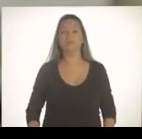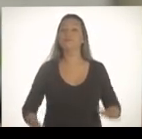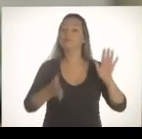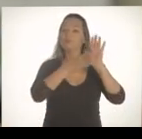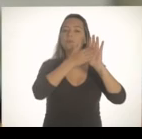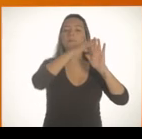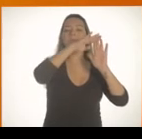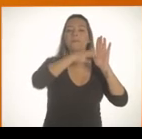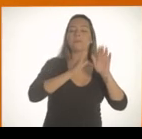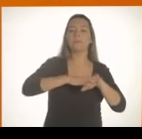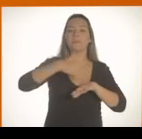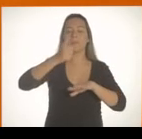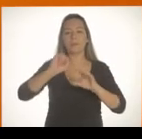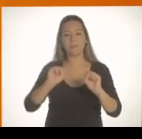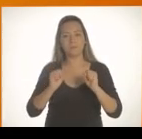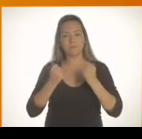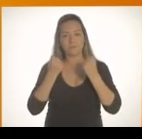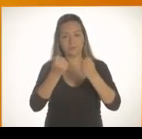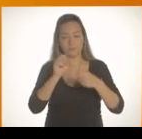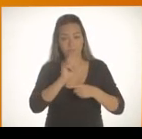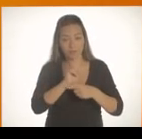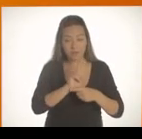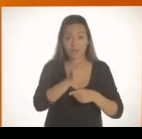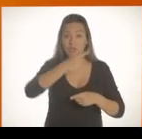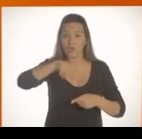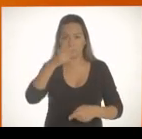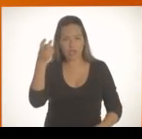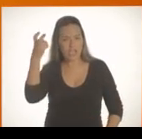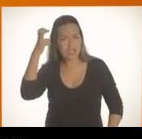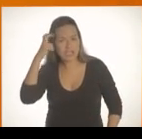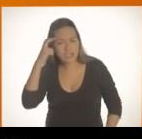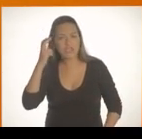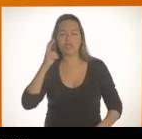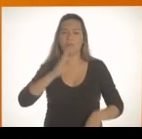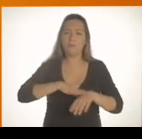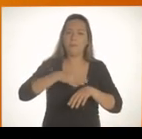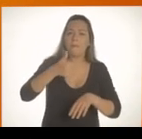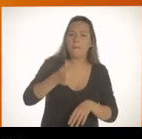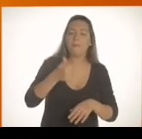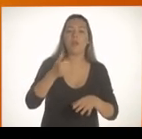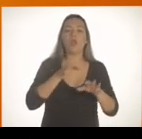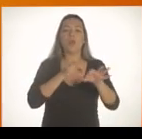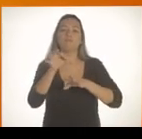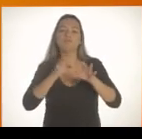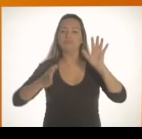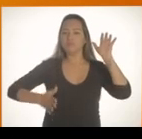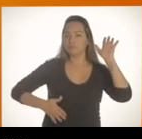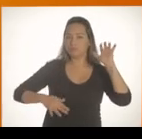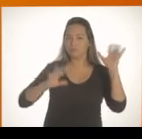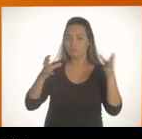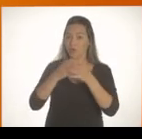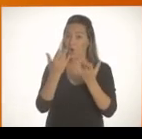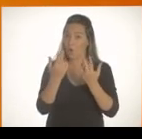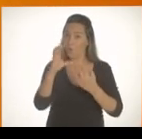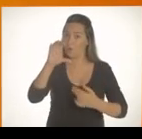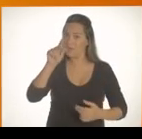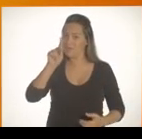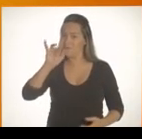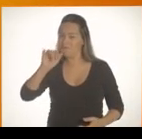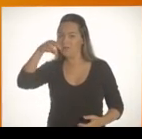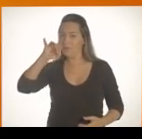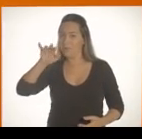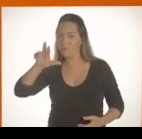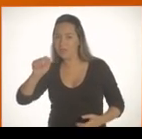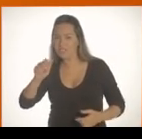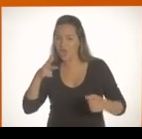enfrentar o crime. São propostas do Freixo para melhorar a segurança, enfrentar o crime organizado com inteligência, trabalho sério